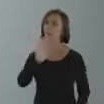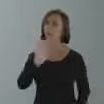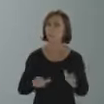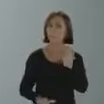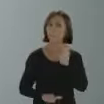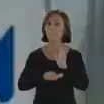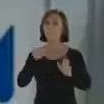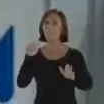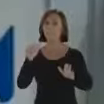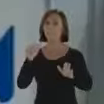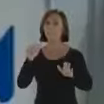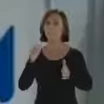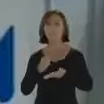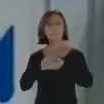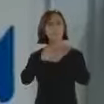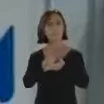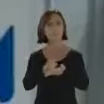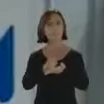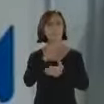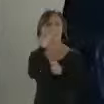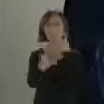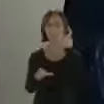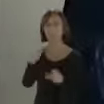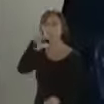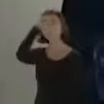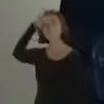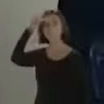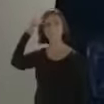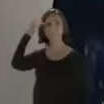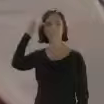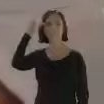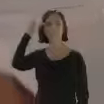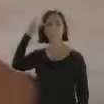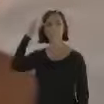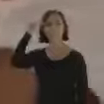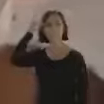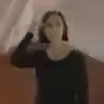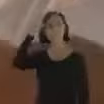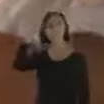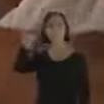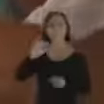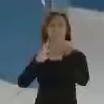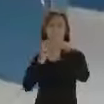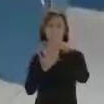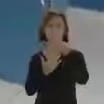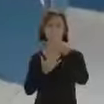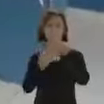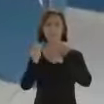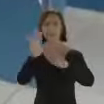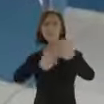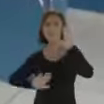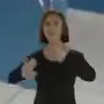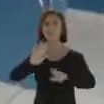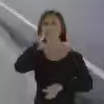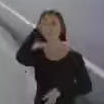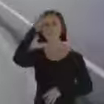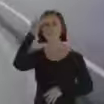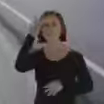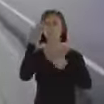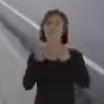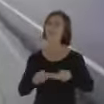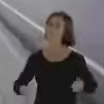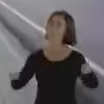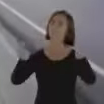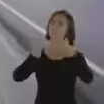Mas primeiro, temos que salvar vidas, prevenir e cuidar de quem precisa, para poder retomar as